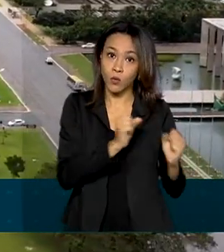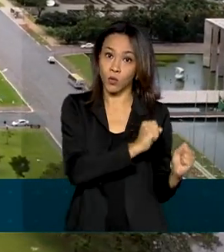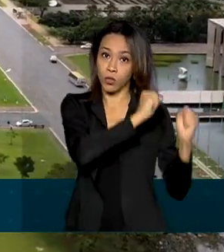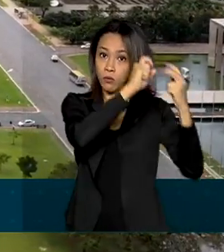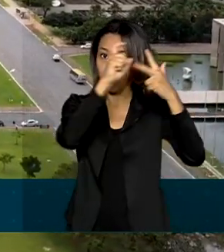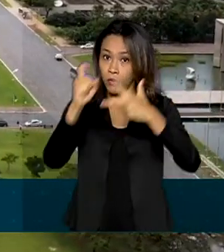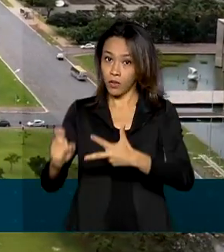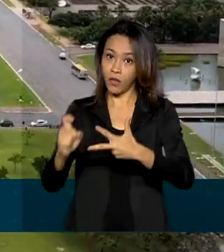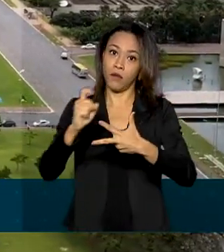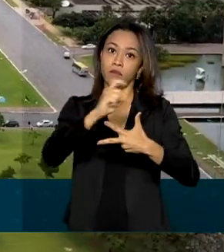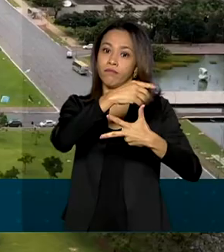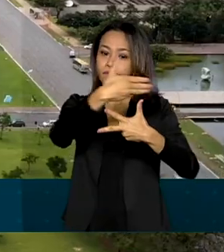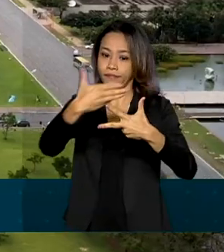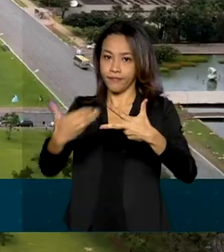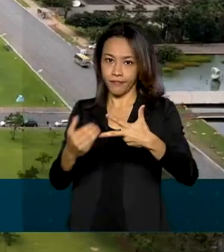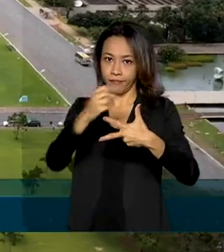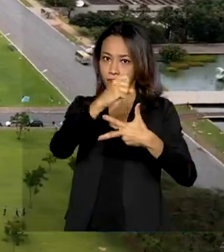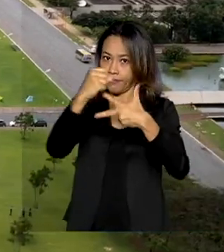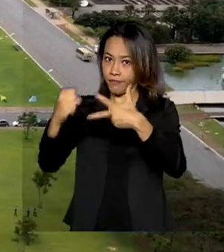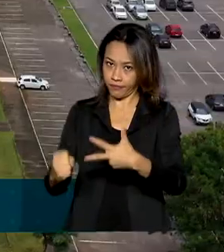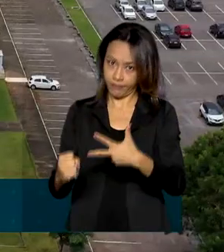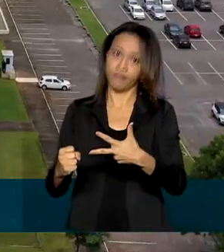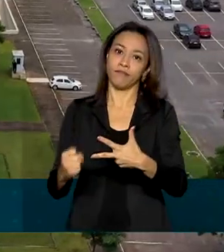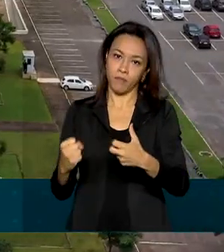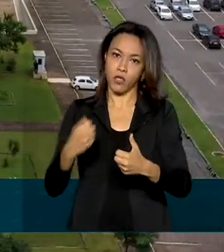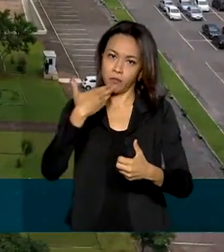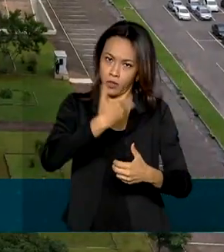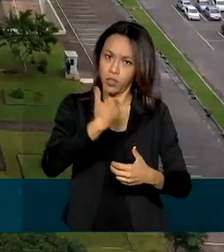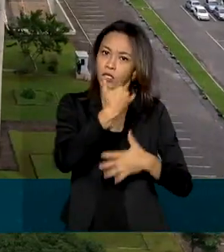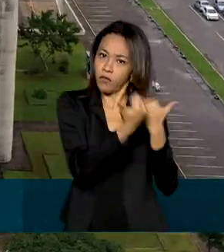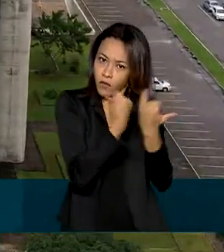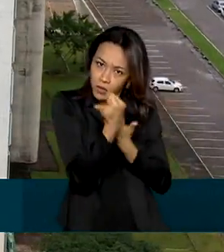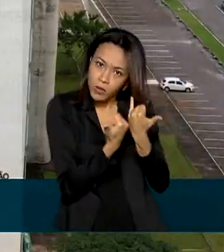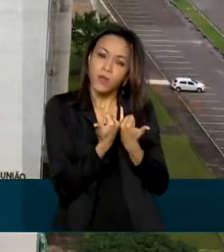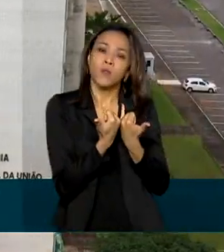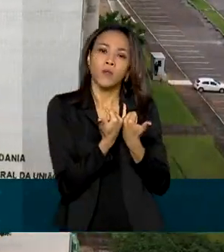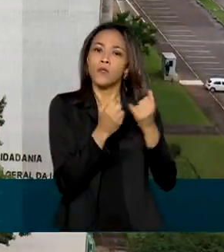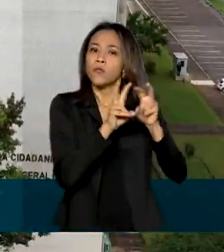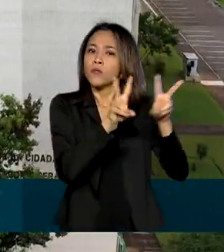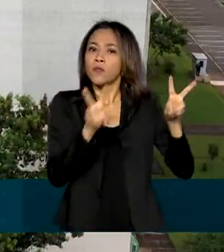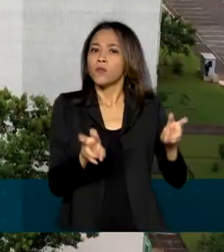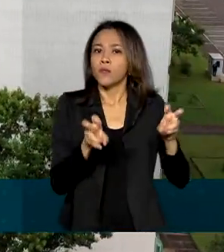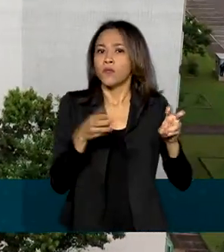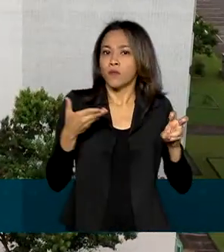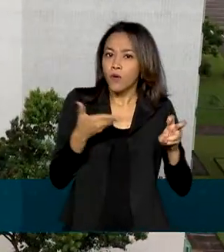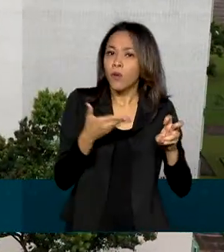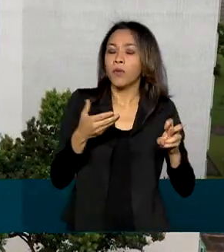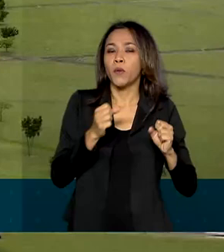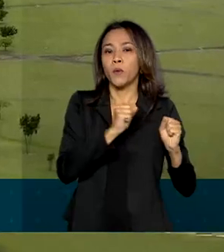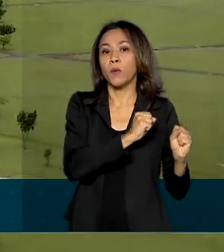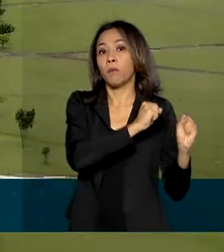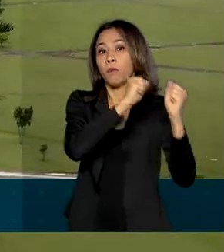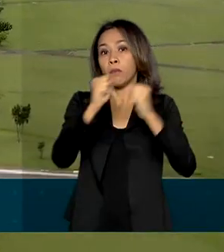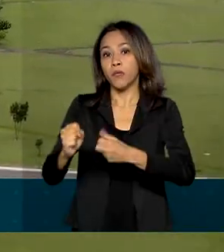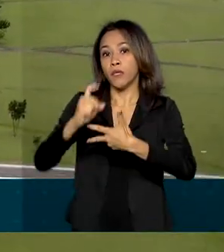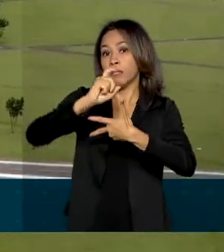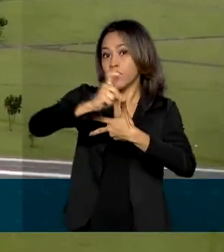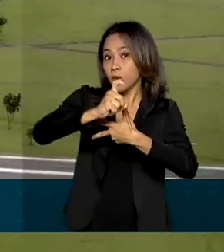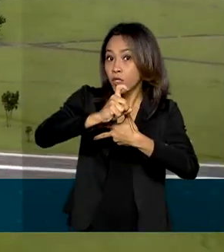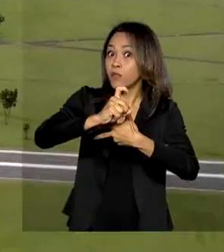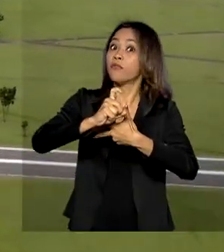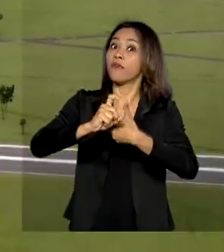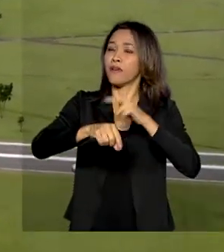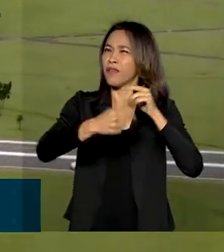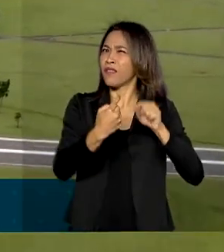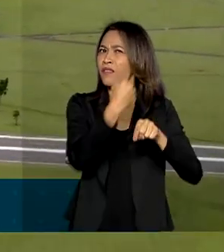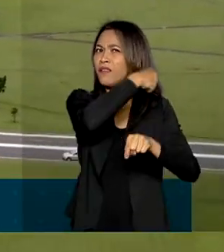executivo, legislativo e judiciário. Os pedidos de informação direcionados ao Poder Executivo Federal desde que a lei